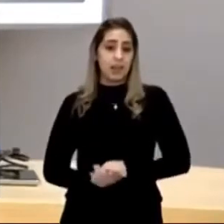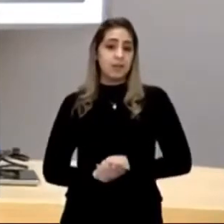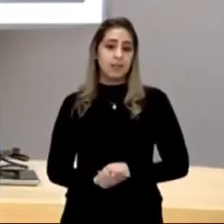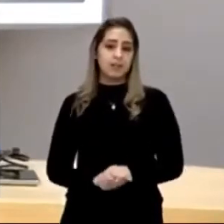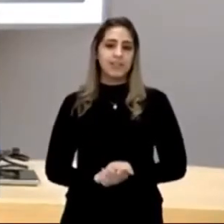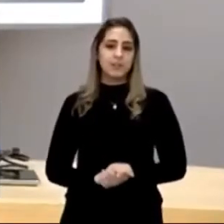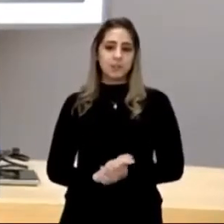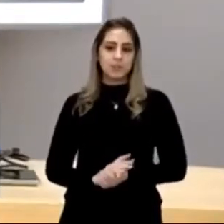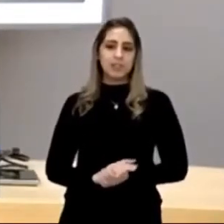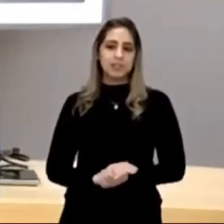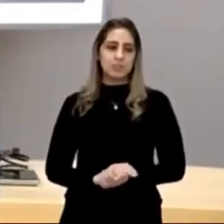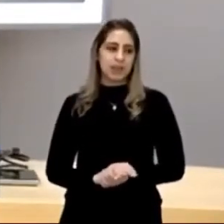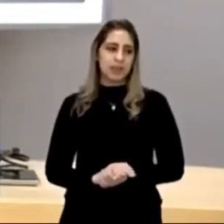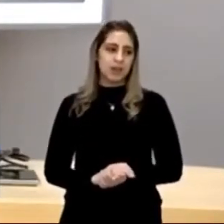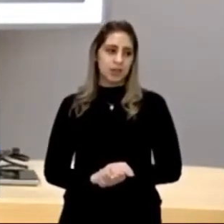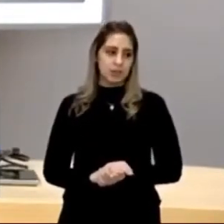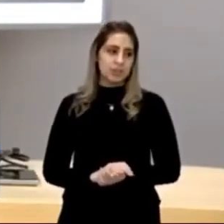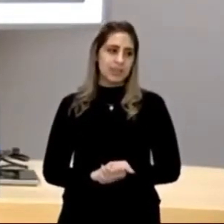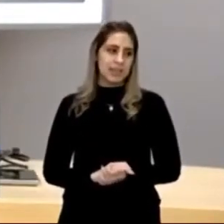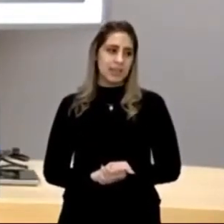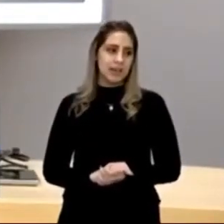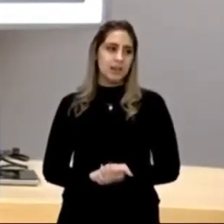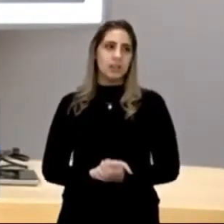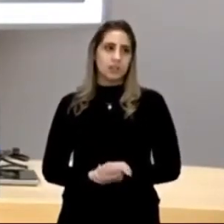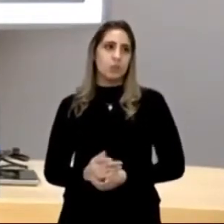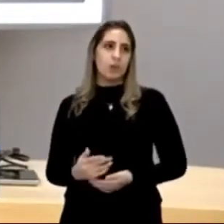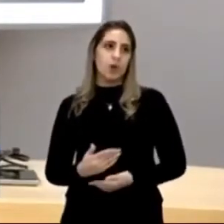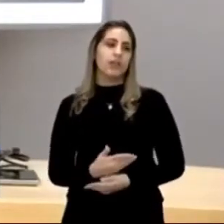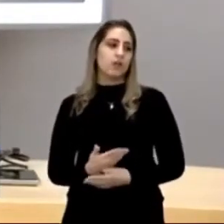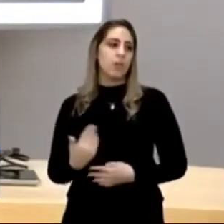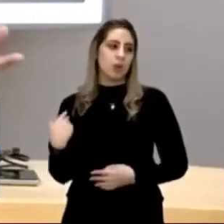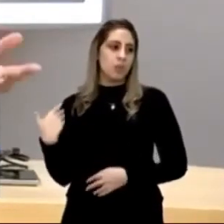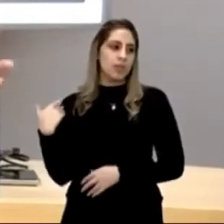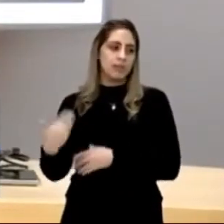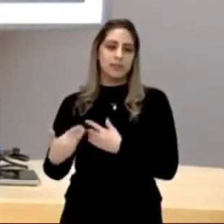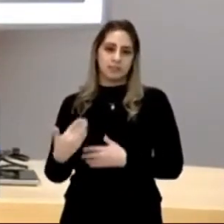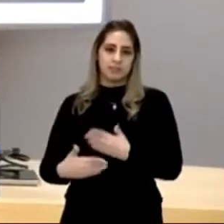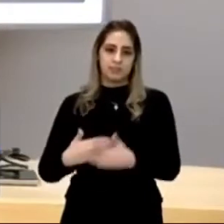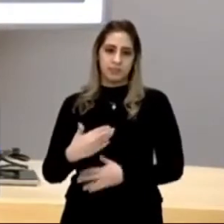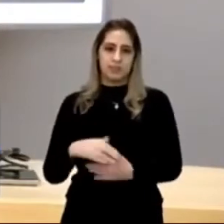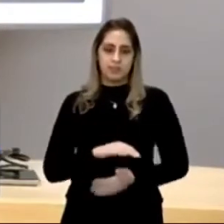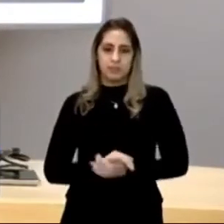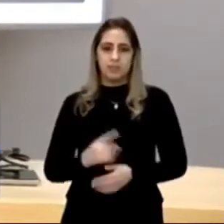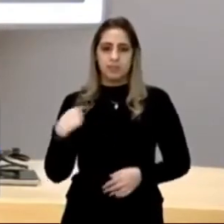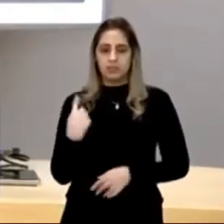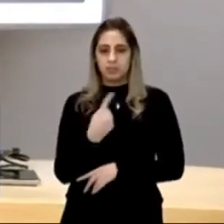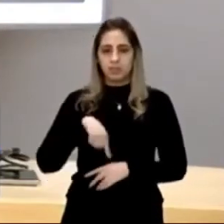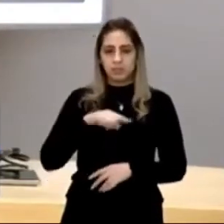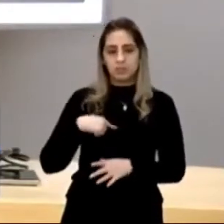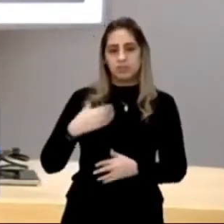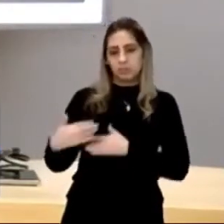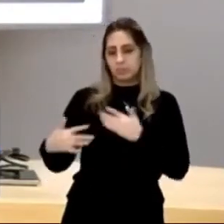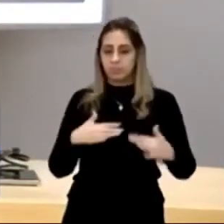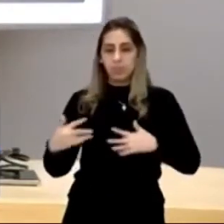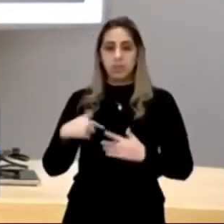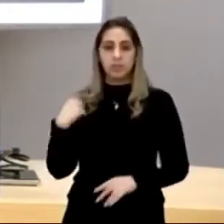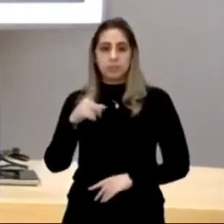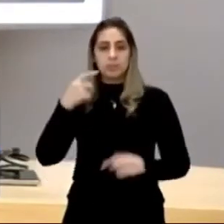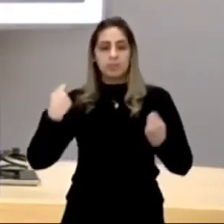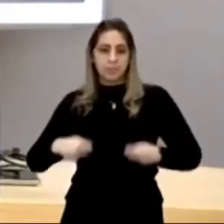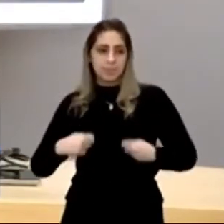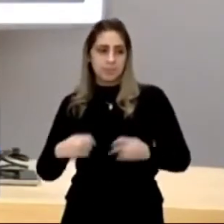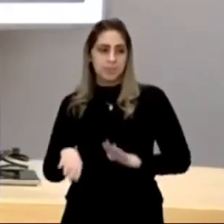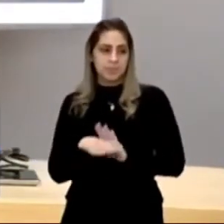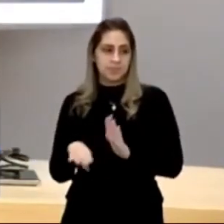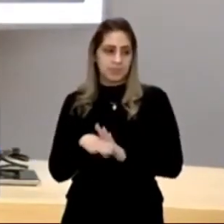apenas mais uma tarde como outra qualquer, em que mais um líder subiu ao poder, ele sabia da importância daquilo, mas para ele